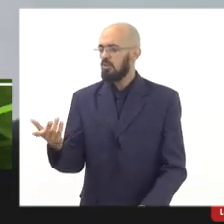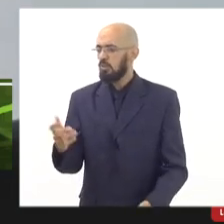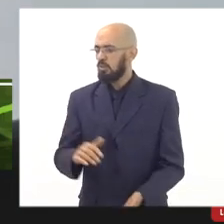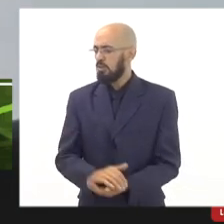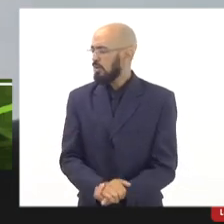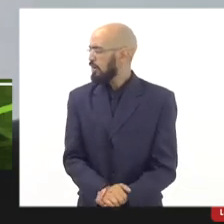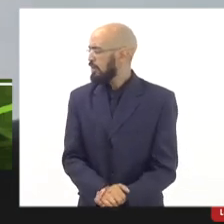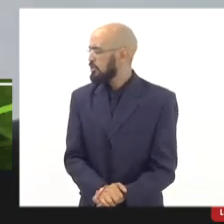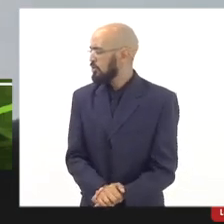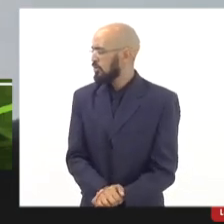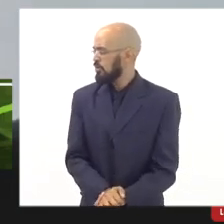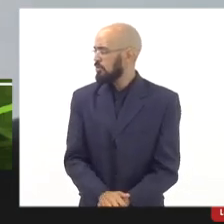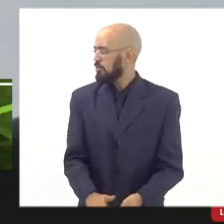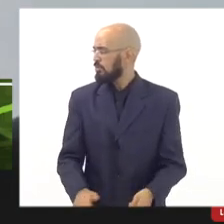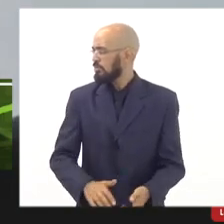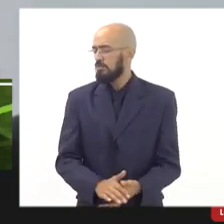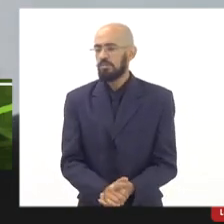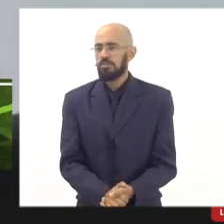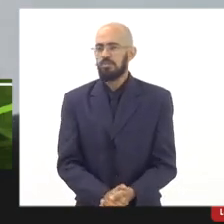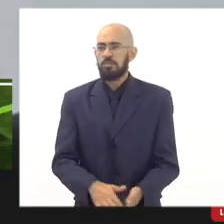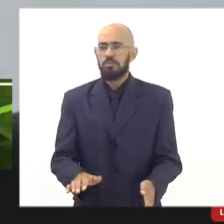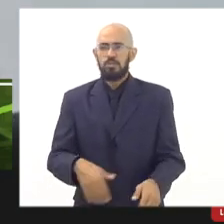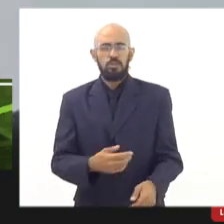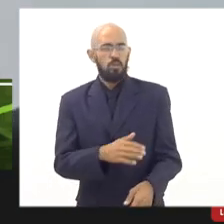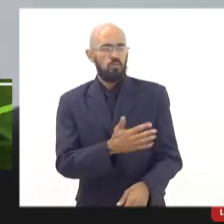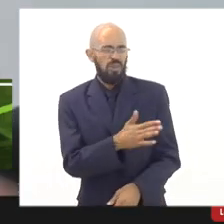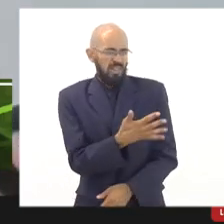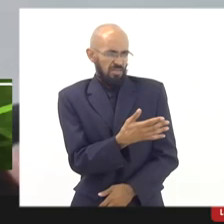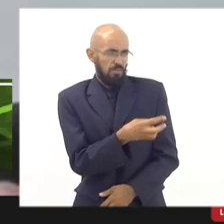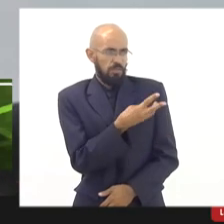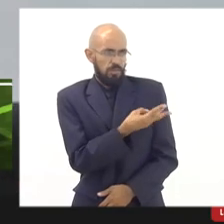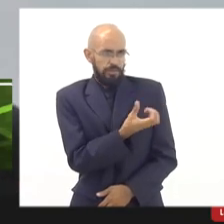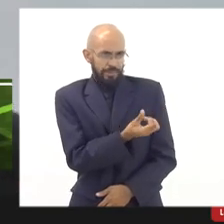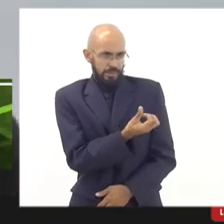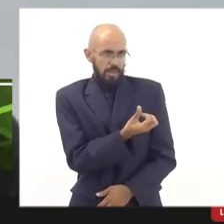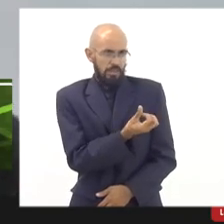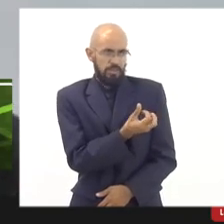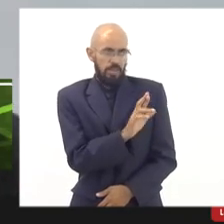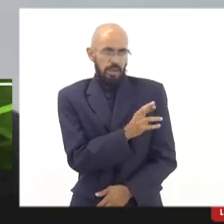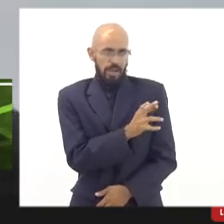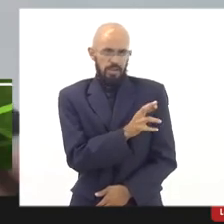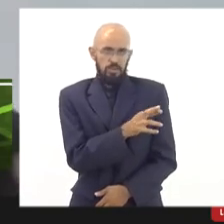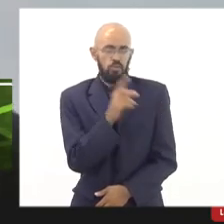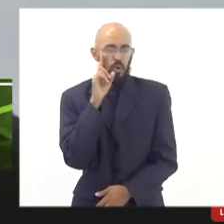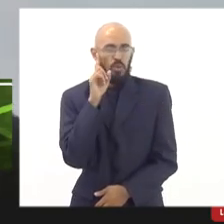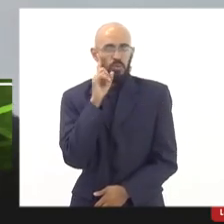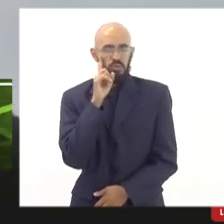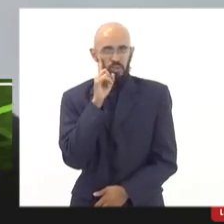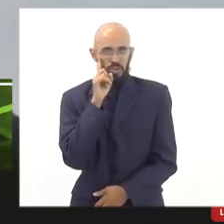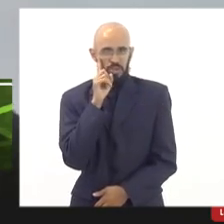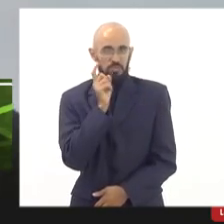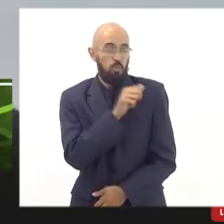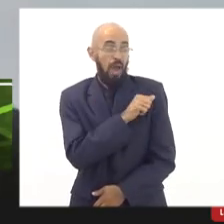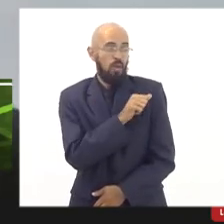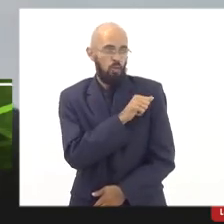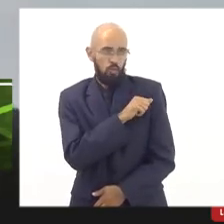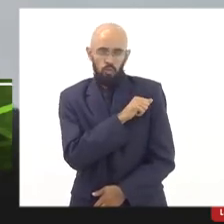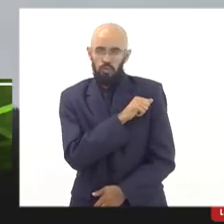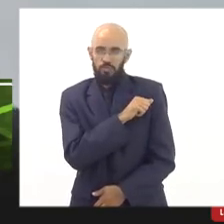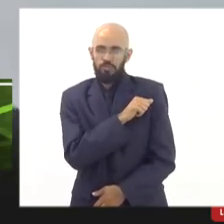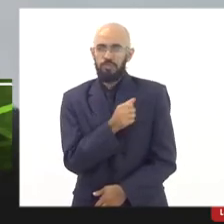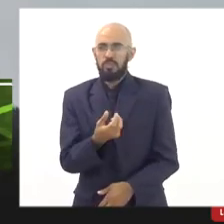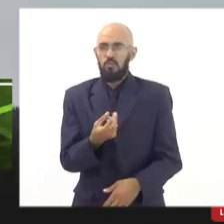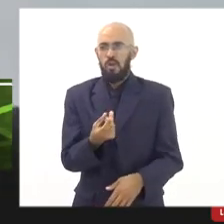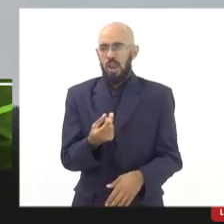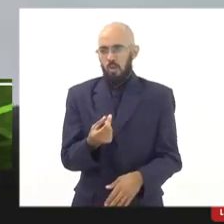média é 36 centavos por dia. E a quantidade de comida, isso a gente está falando de valor da per capita. E tem